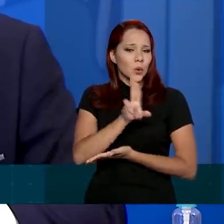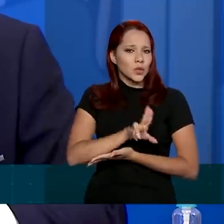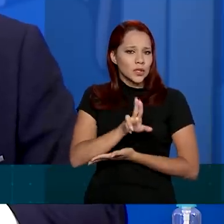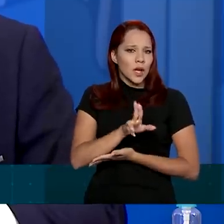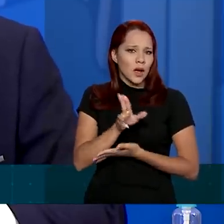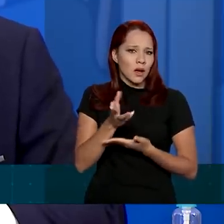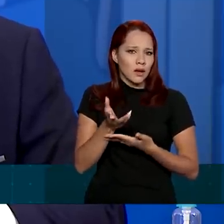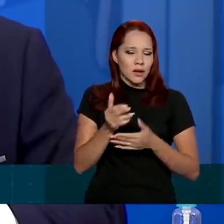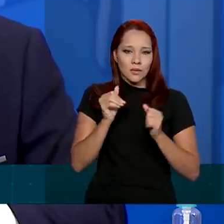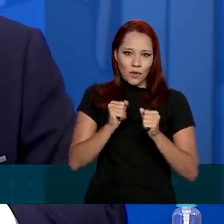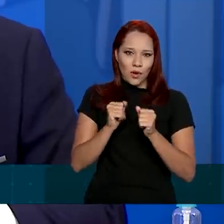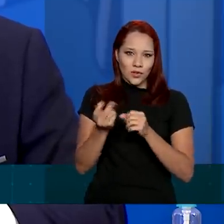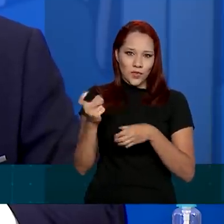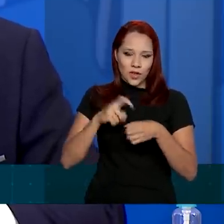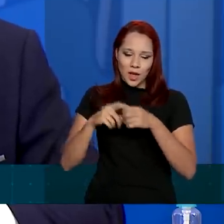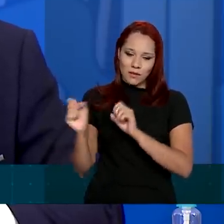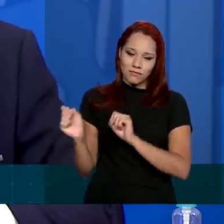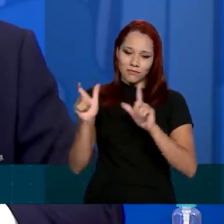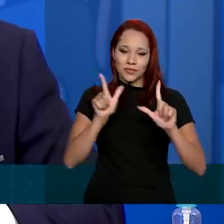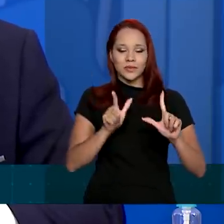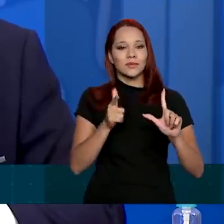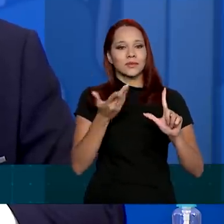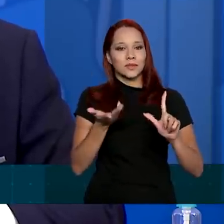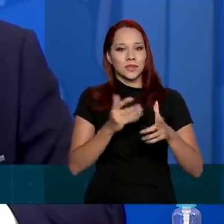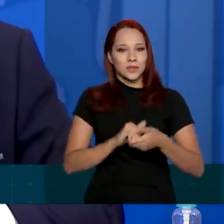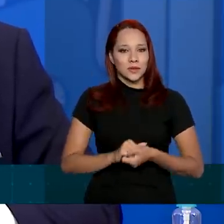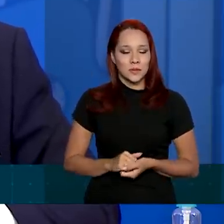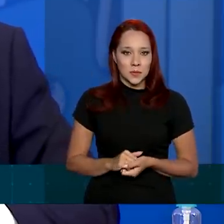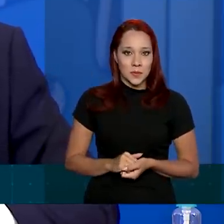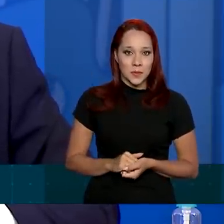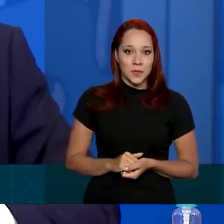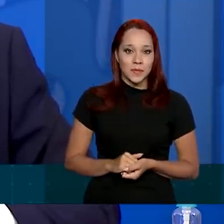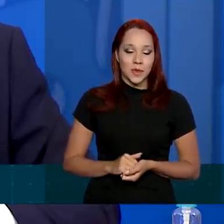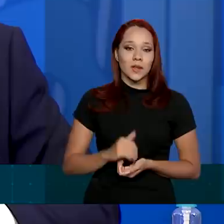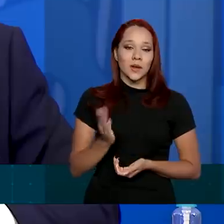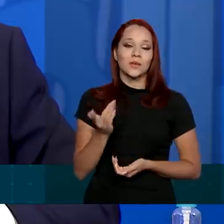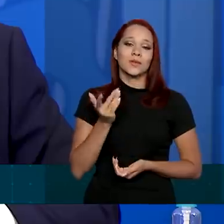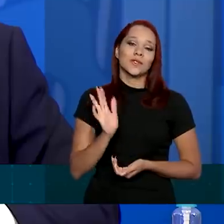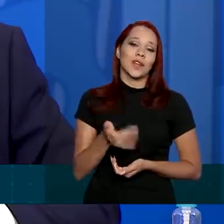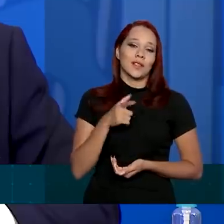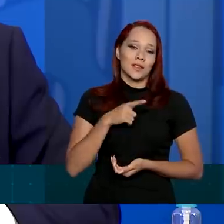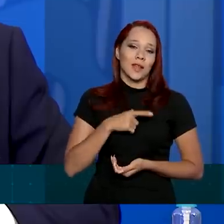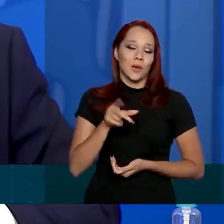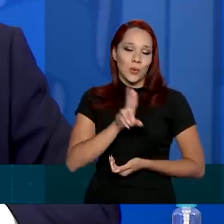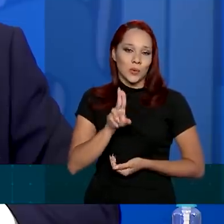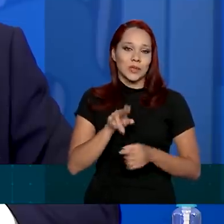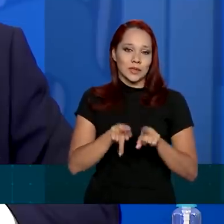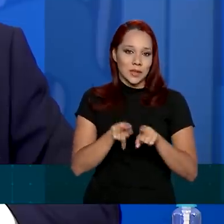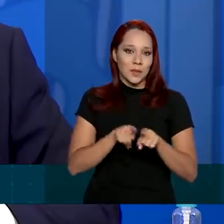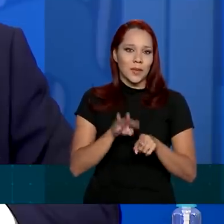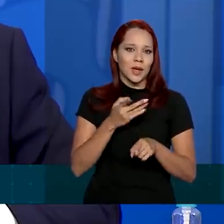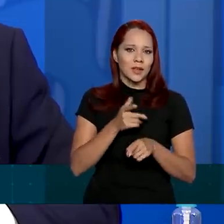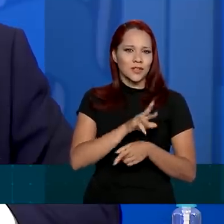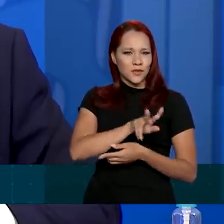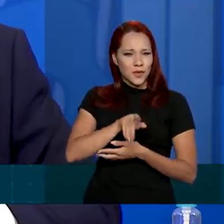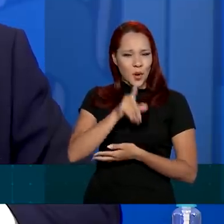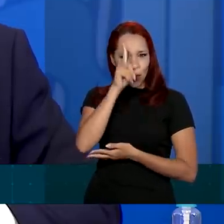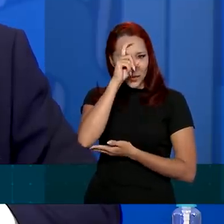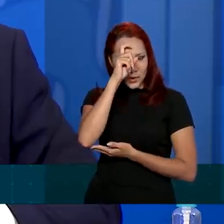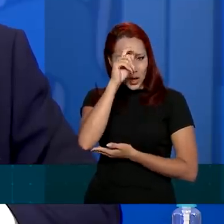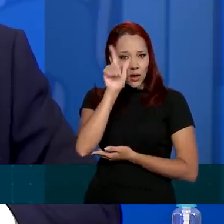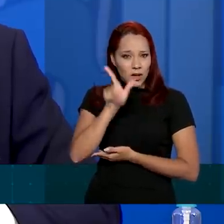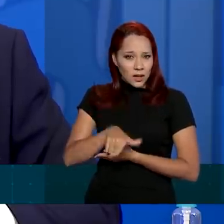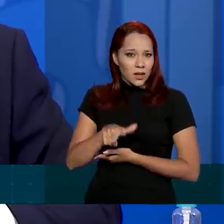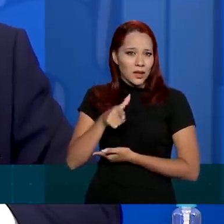pode voltar naquela página lá, isso. Então, isso está sendo utilizado já em hospitais também, que é uma